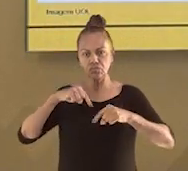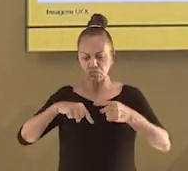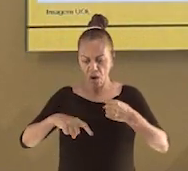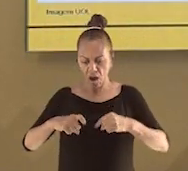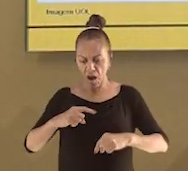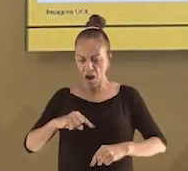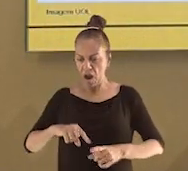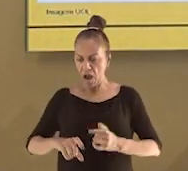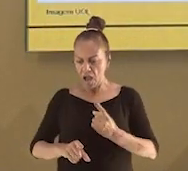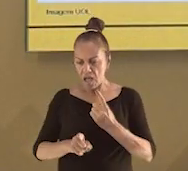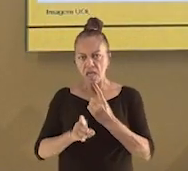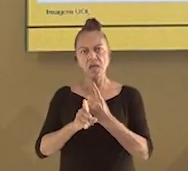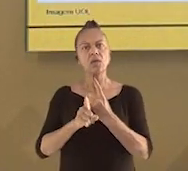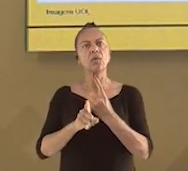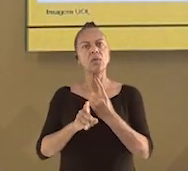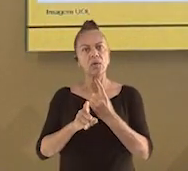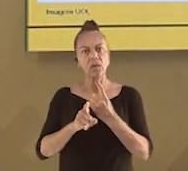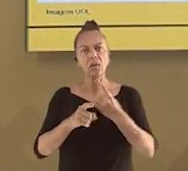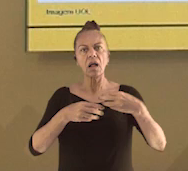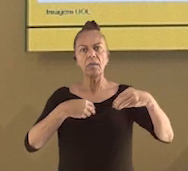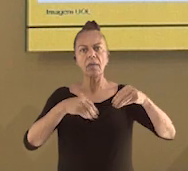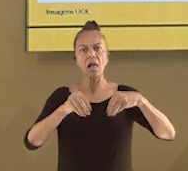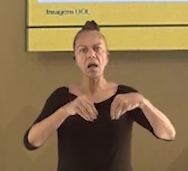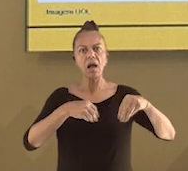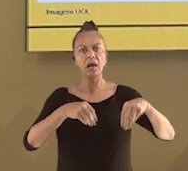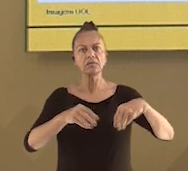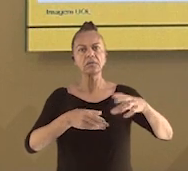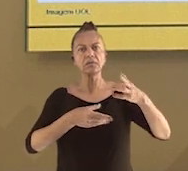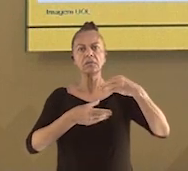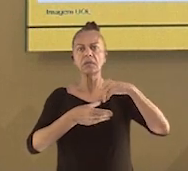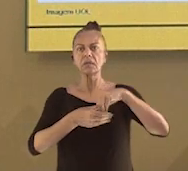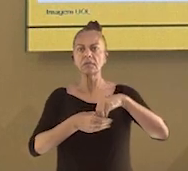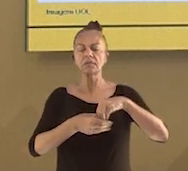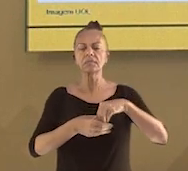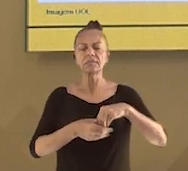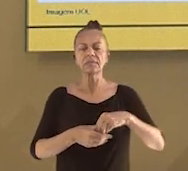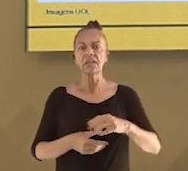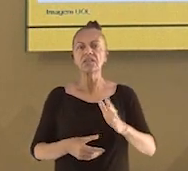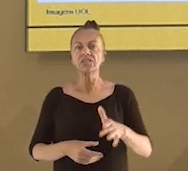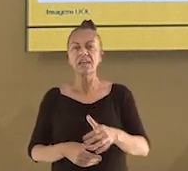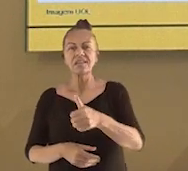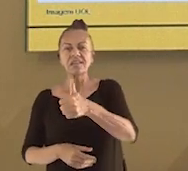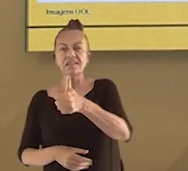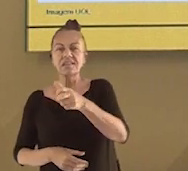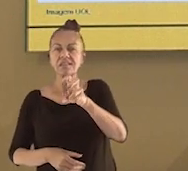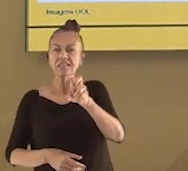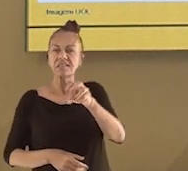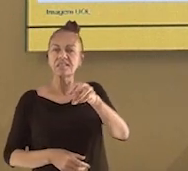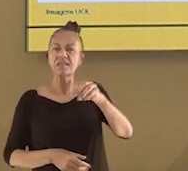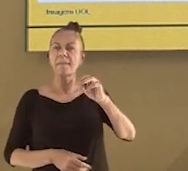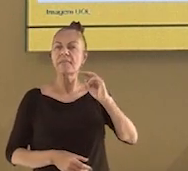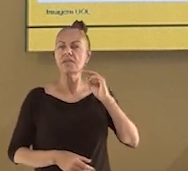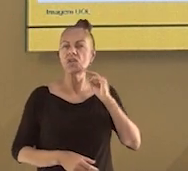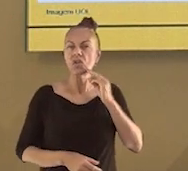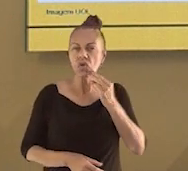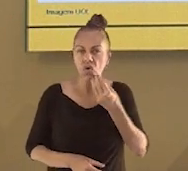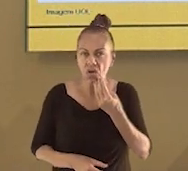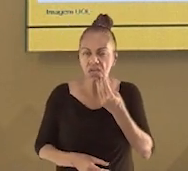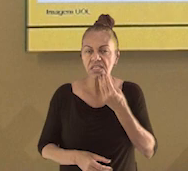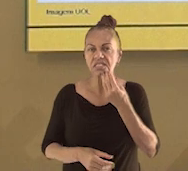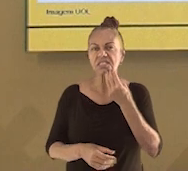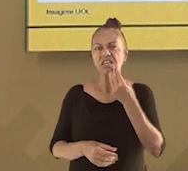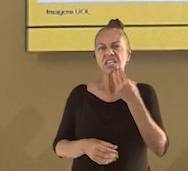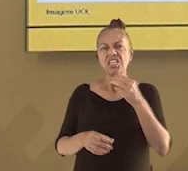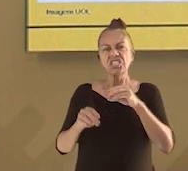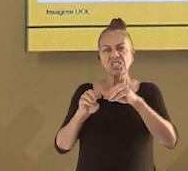encontrados no sangue humano. Um artigo científico de 2020 mostrou também que 15